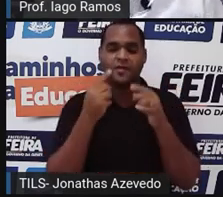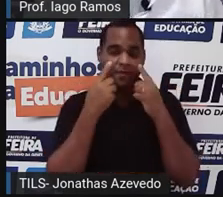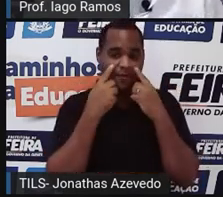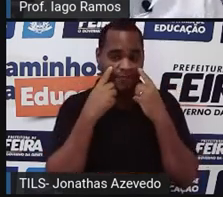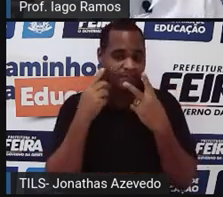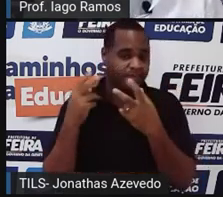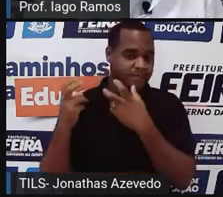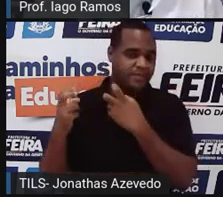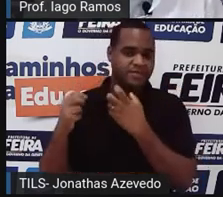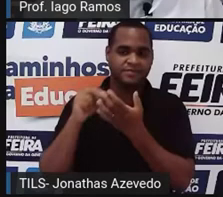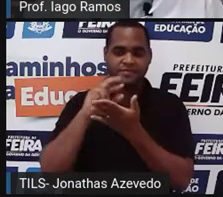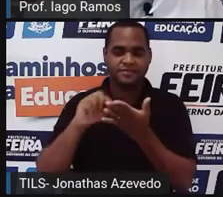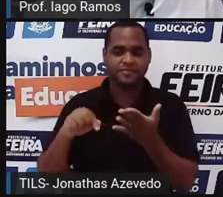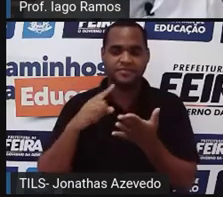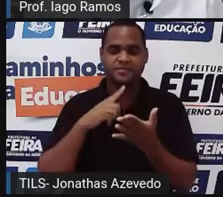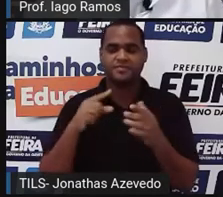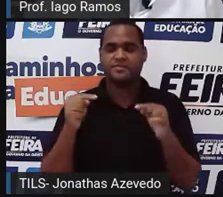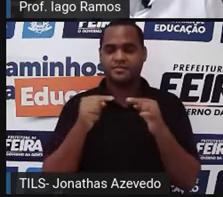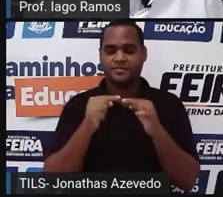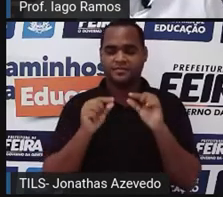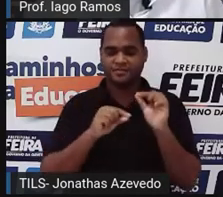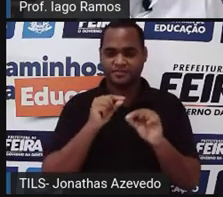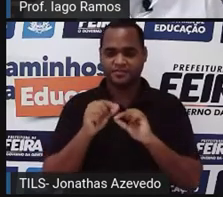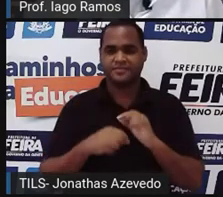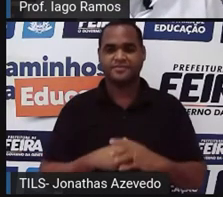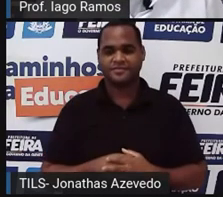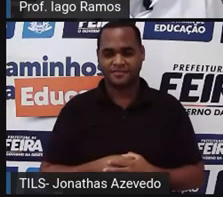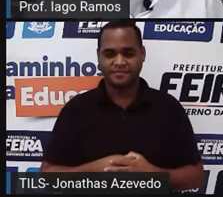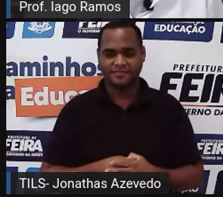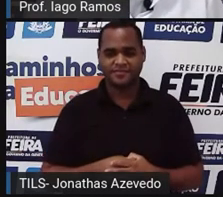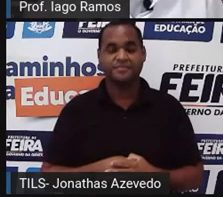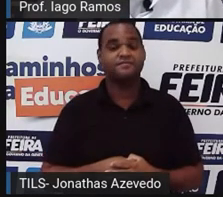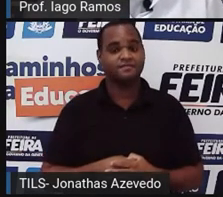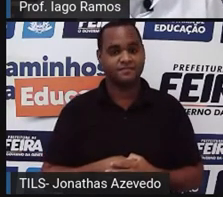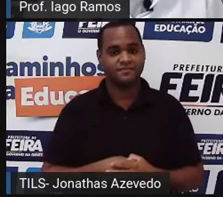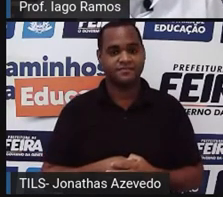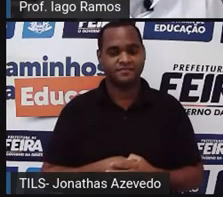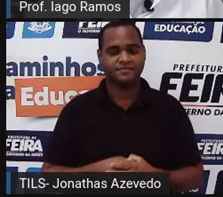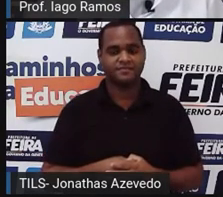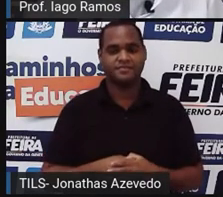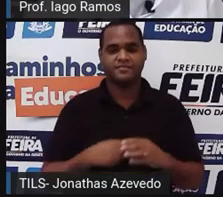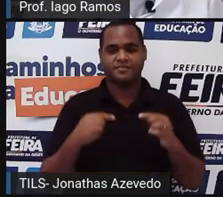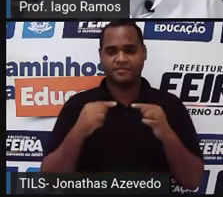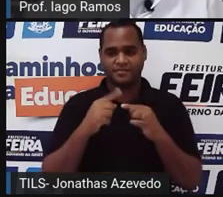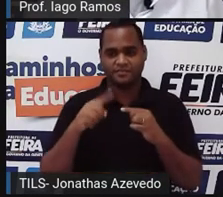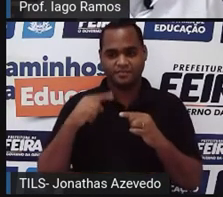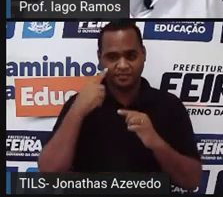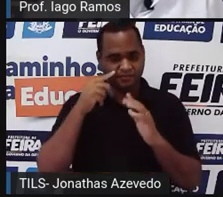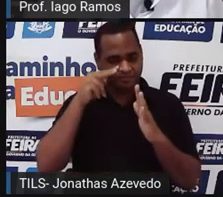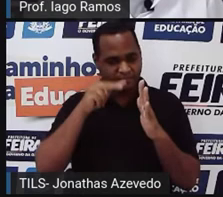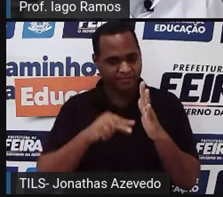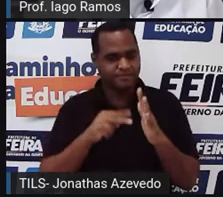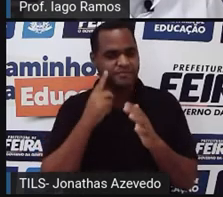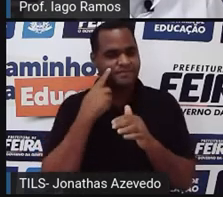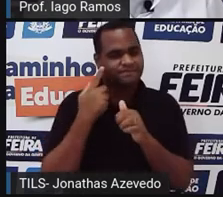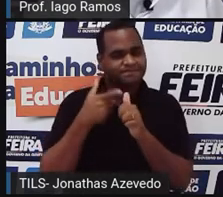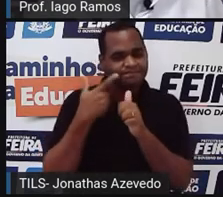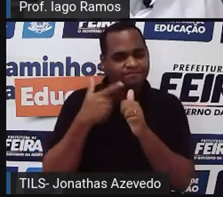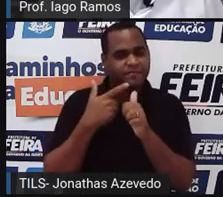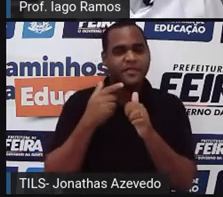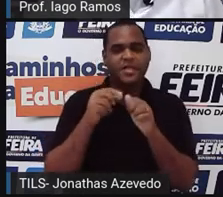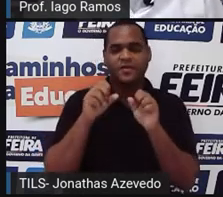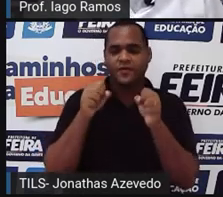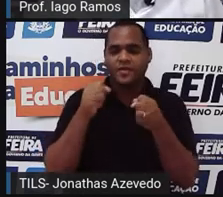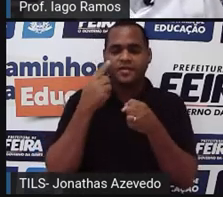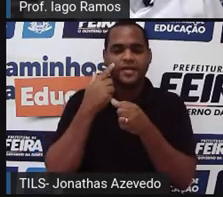nessa situação aqui. Essa situação, né? A gente vai ler. E eu já quero que você leia